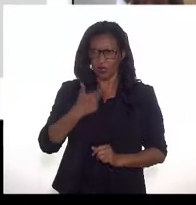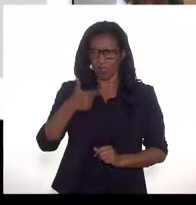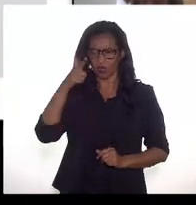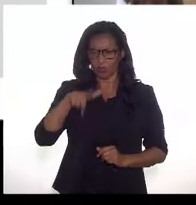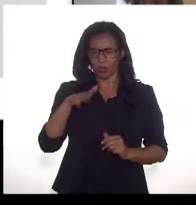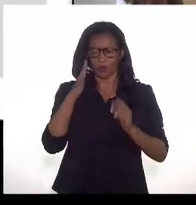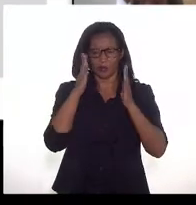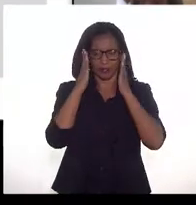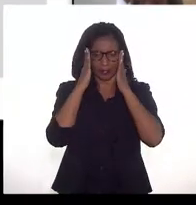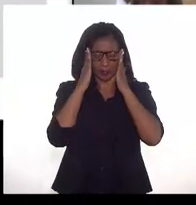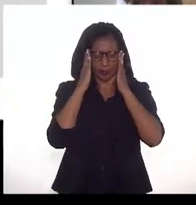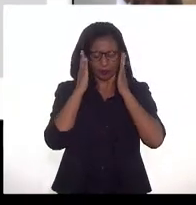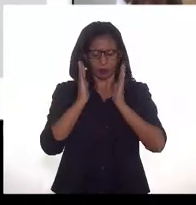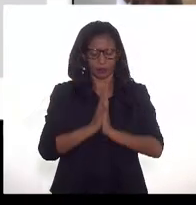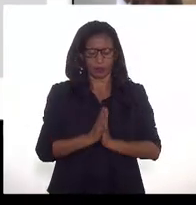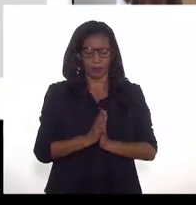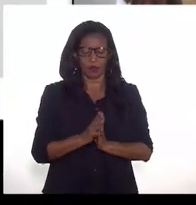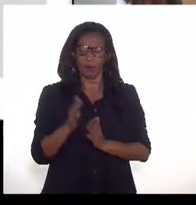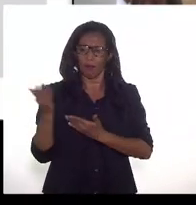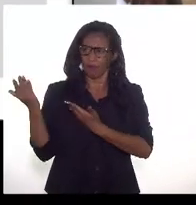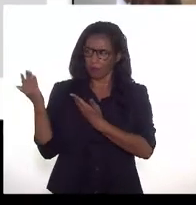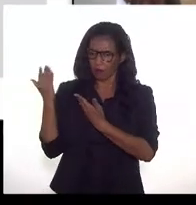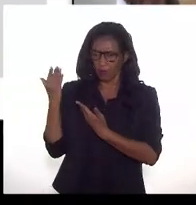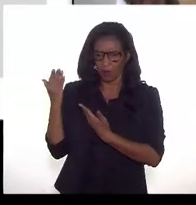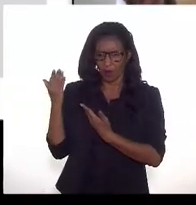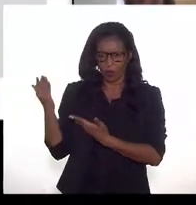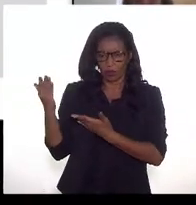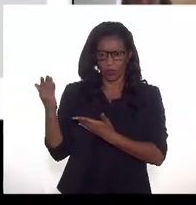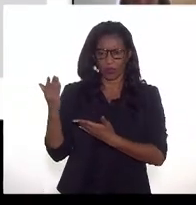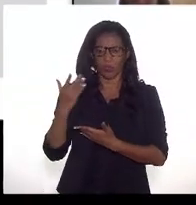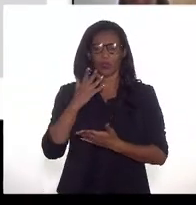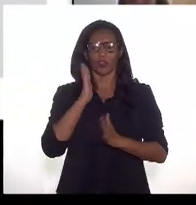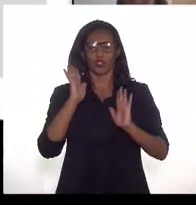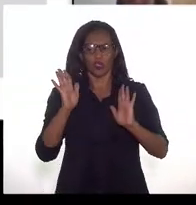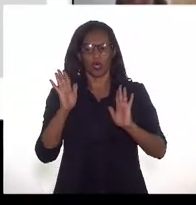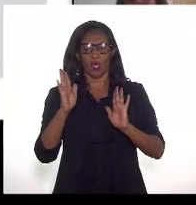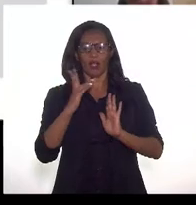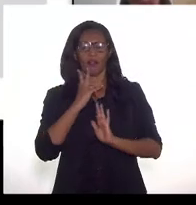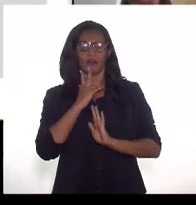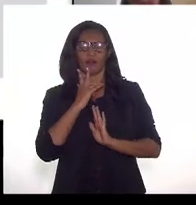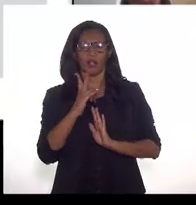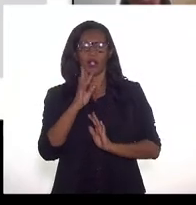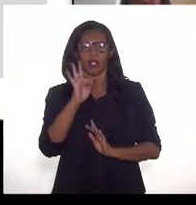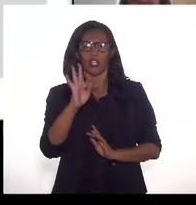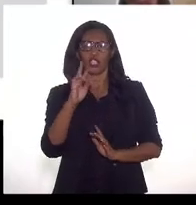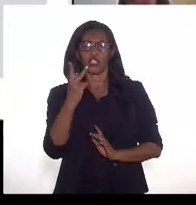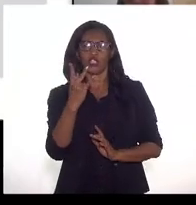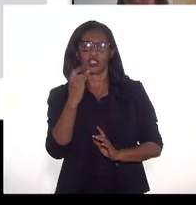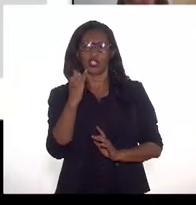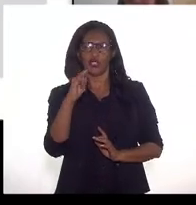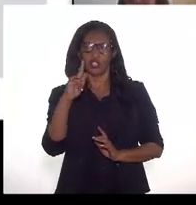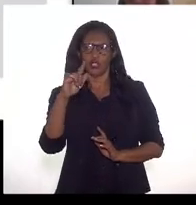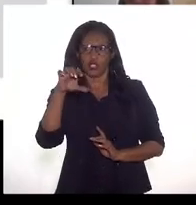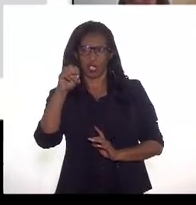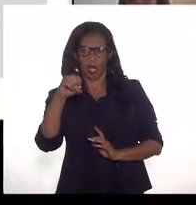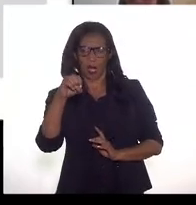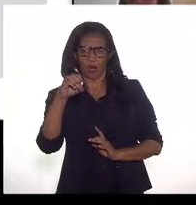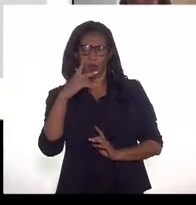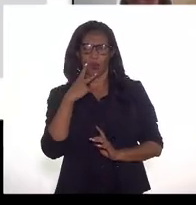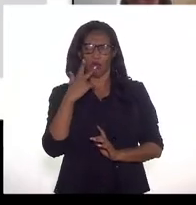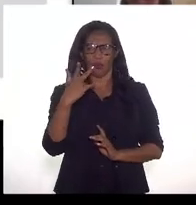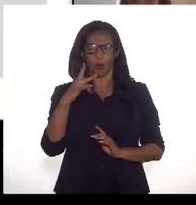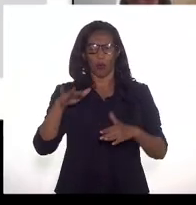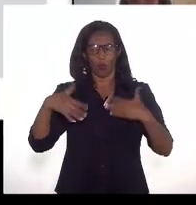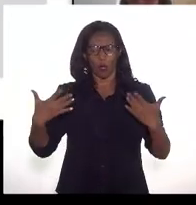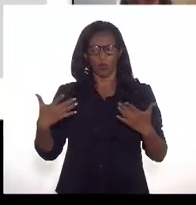explanação do Dr. Tiago Neves, ele colocou que quando você tem mais de